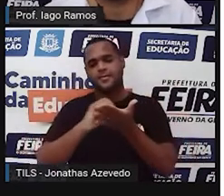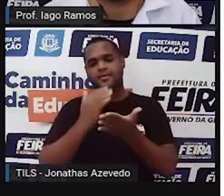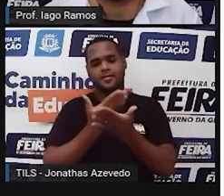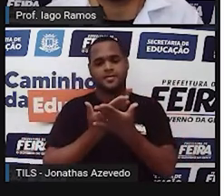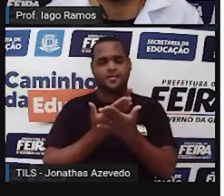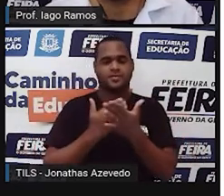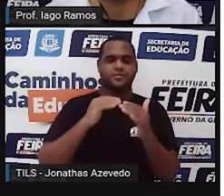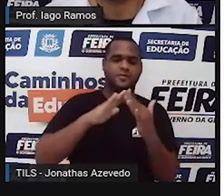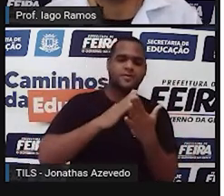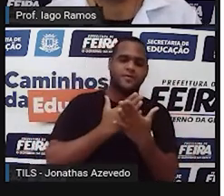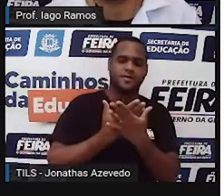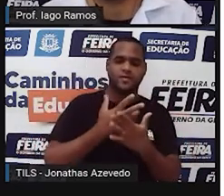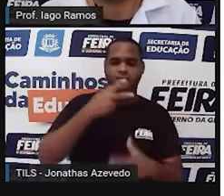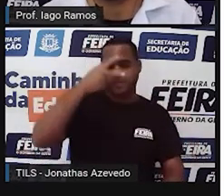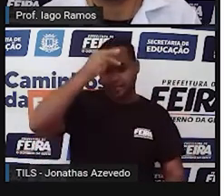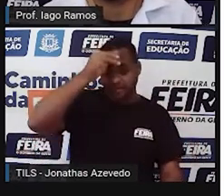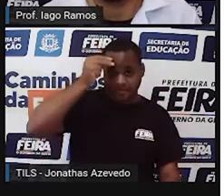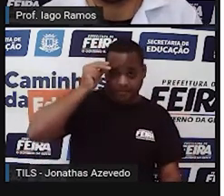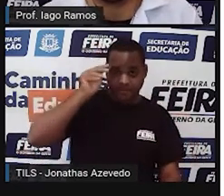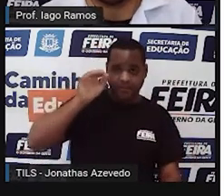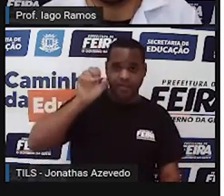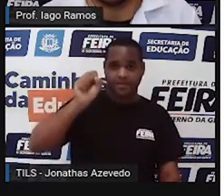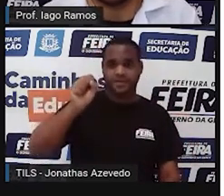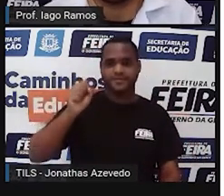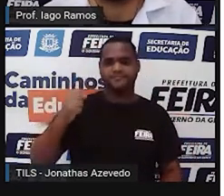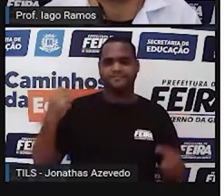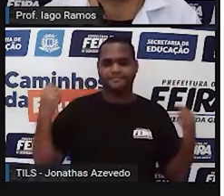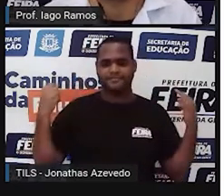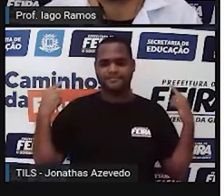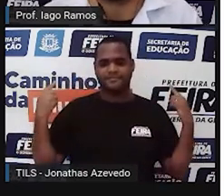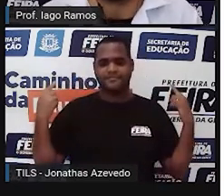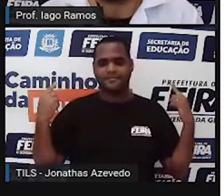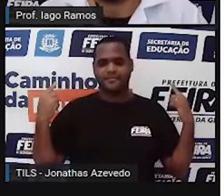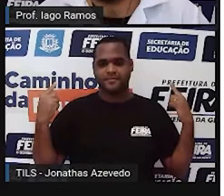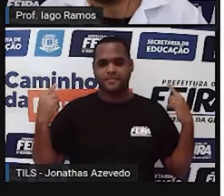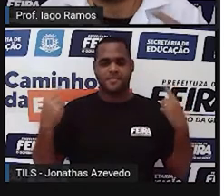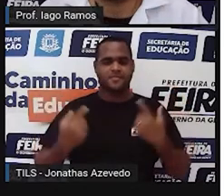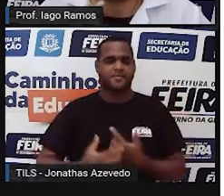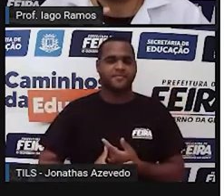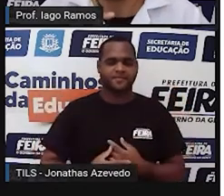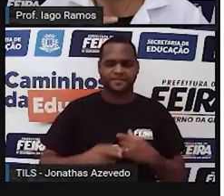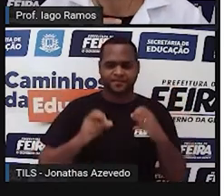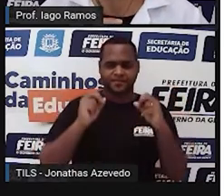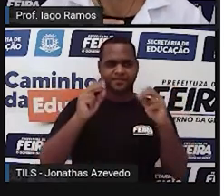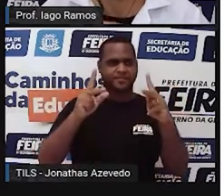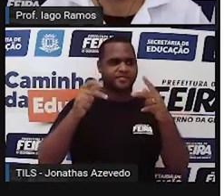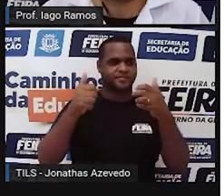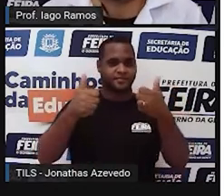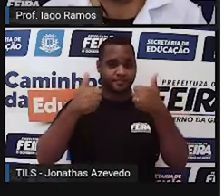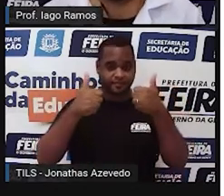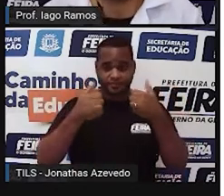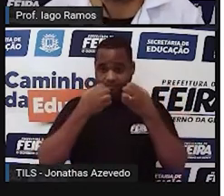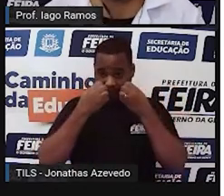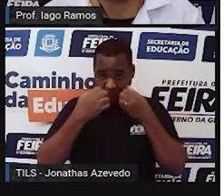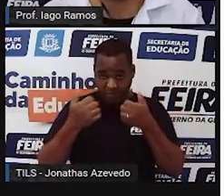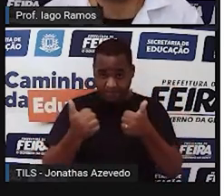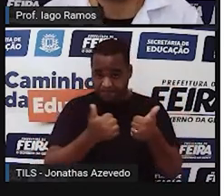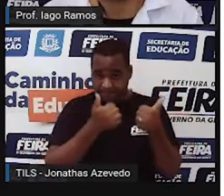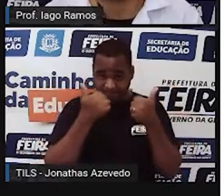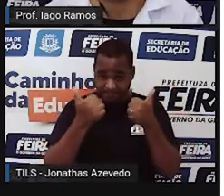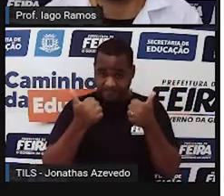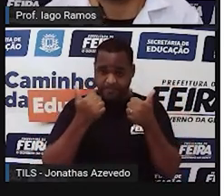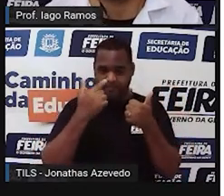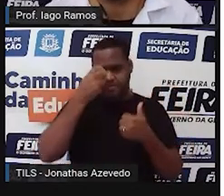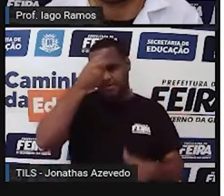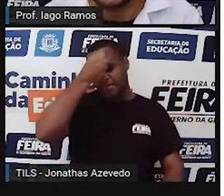da Secretaria Municipal de Educação de Feira de Santana. Ok? Bom, e o que é a gente vai